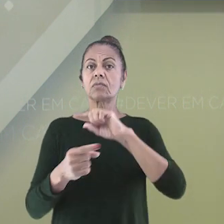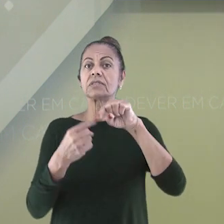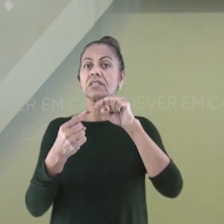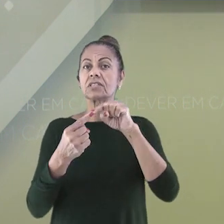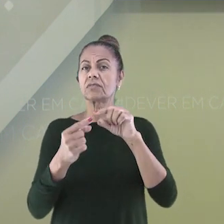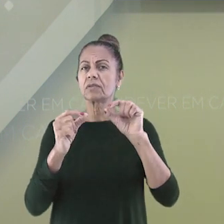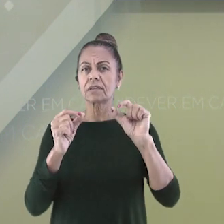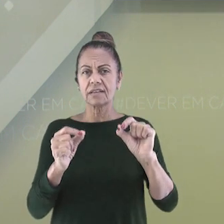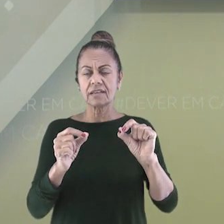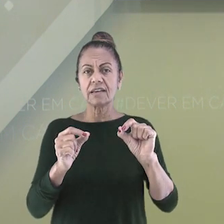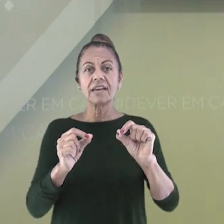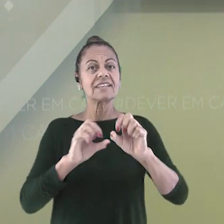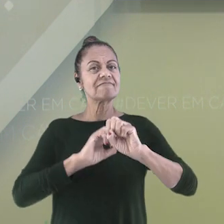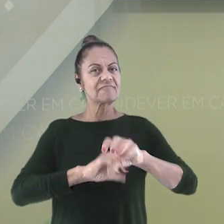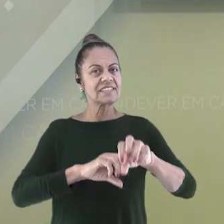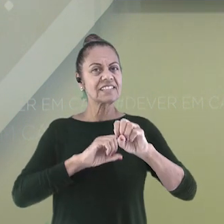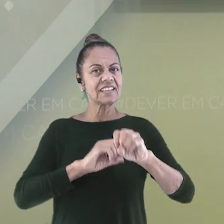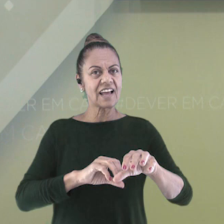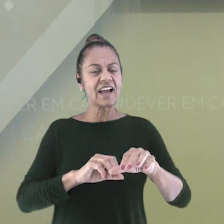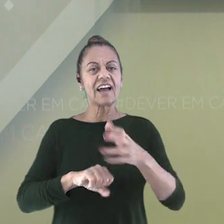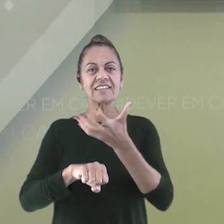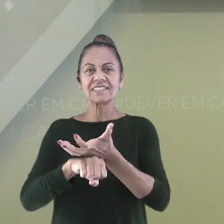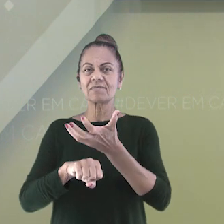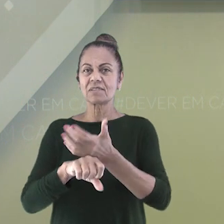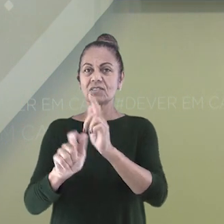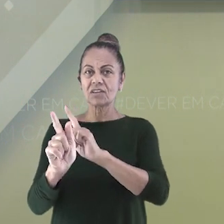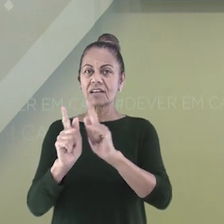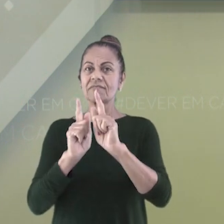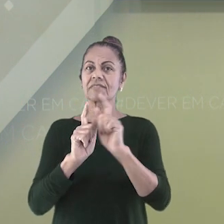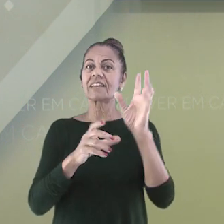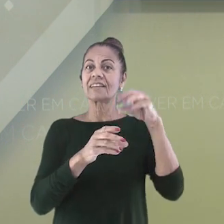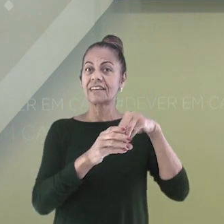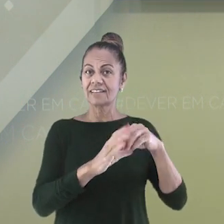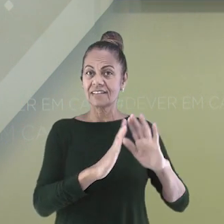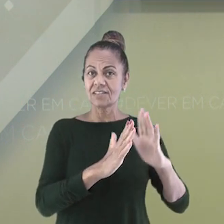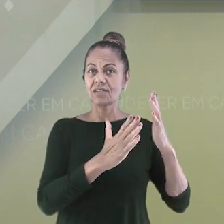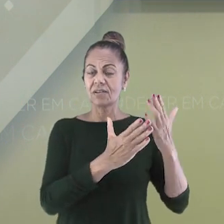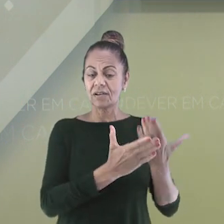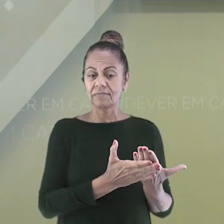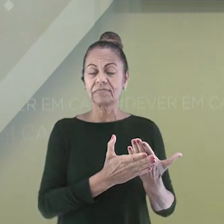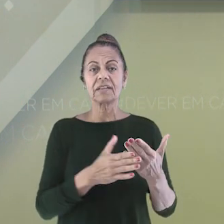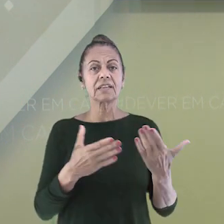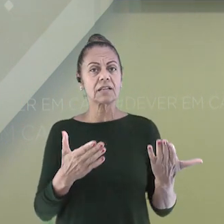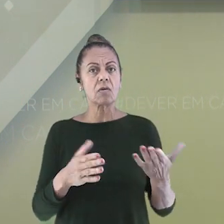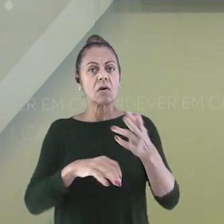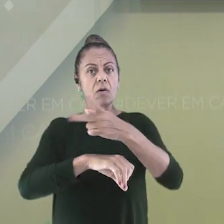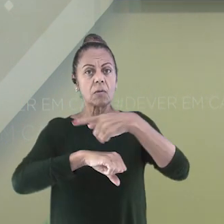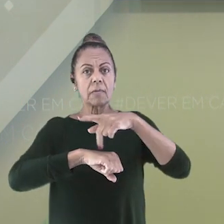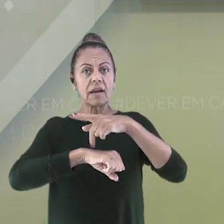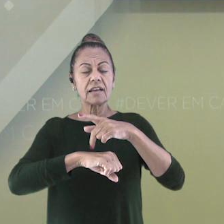ensino de geografia nas escolas. Então, o país foi dividido em cinco regiões.